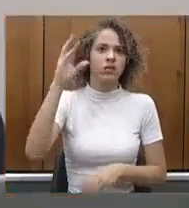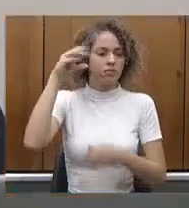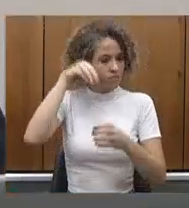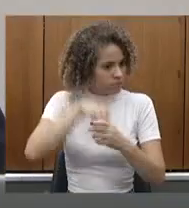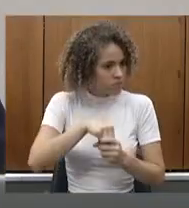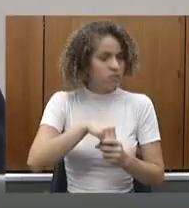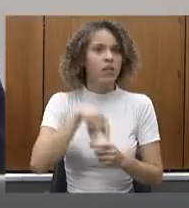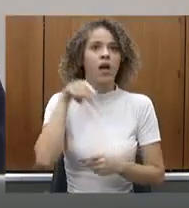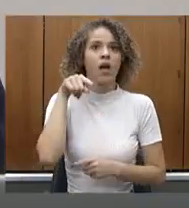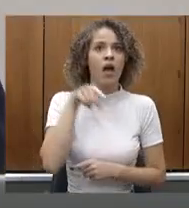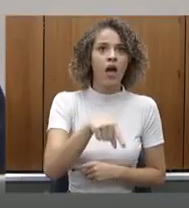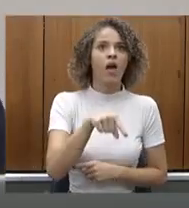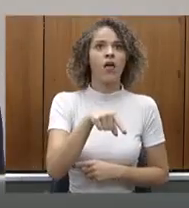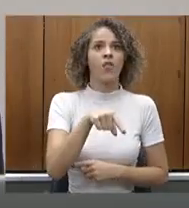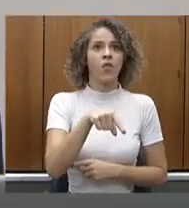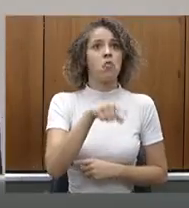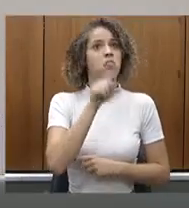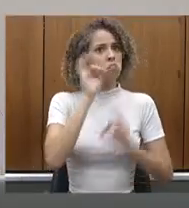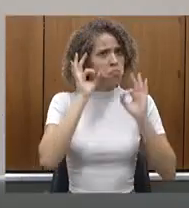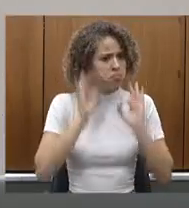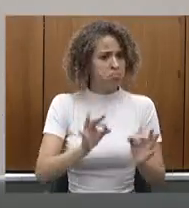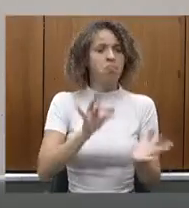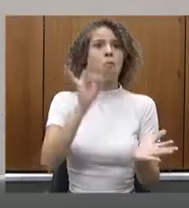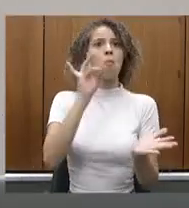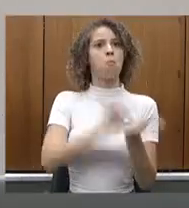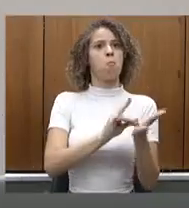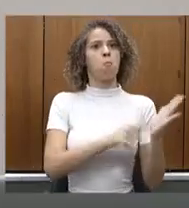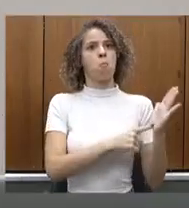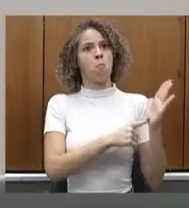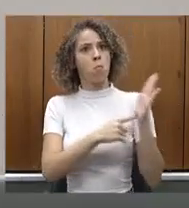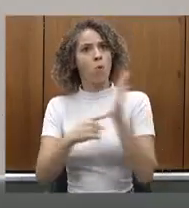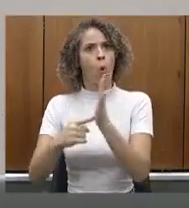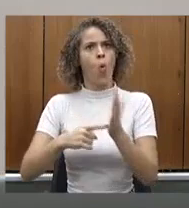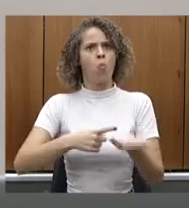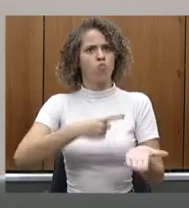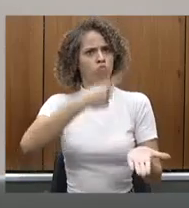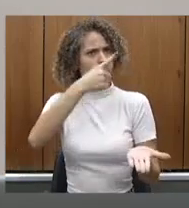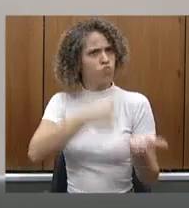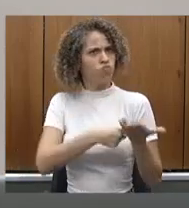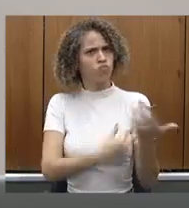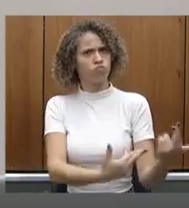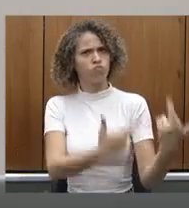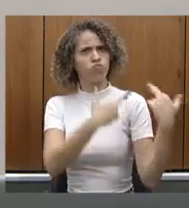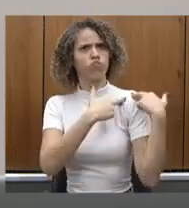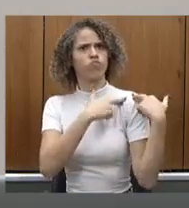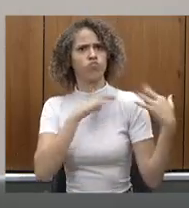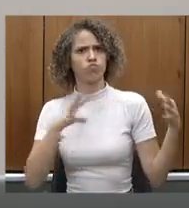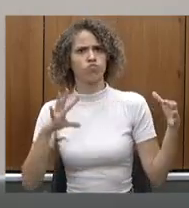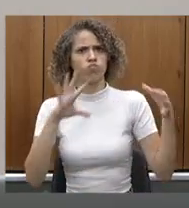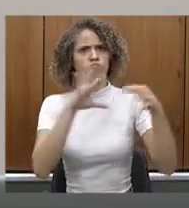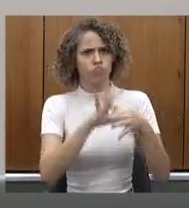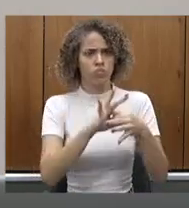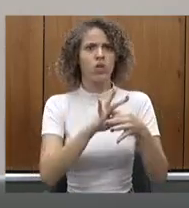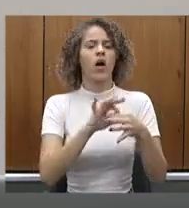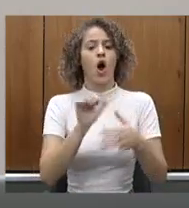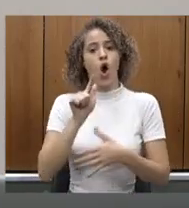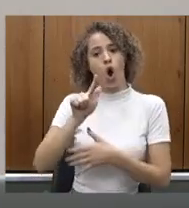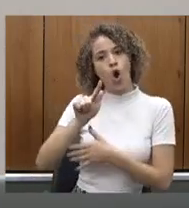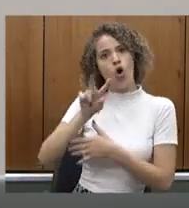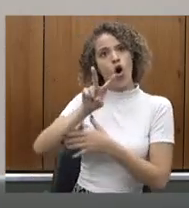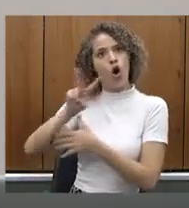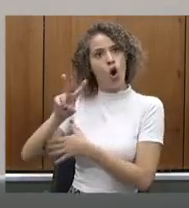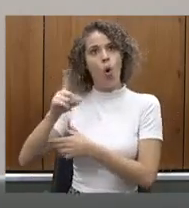isso acontecesse e fosse uma realidade para nós. Foi um compromisso do secretário, feito lá em governador Valadares, no